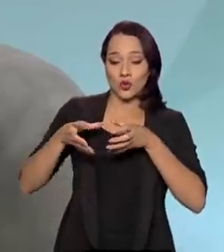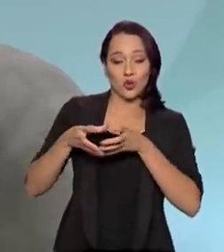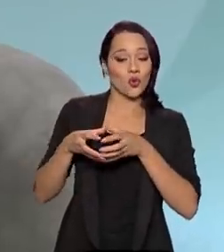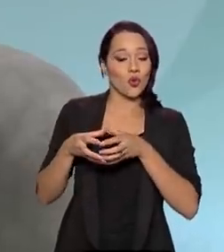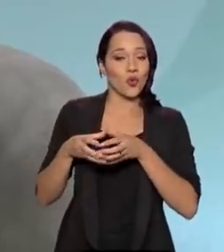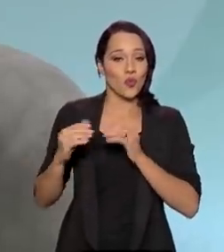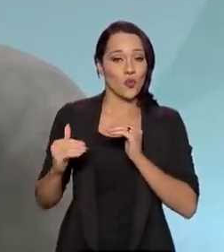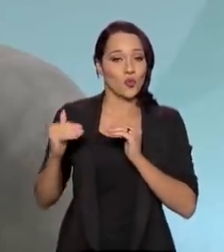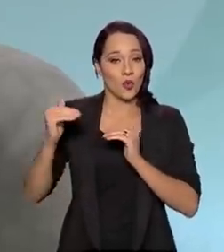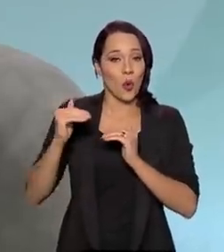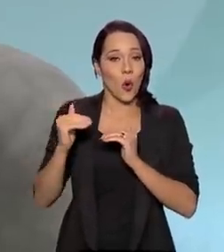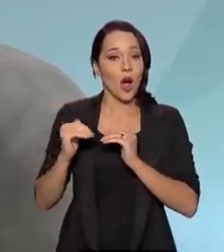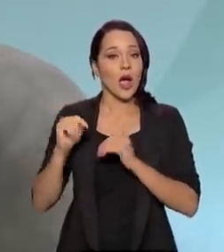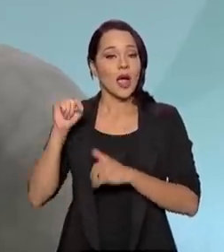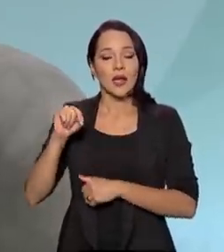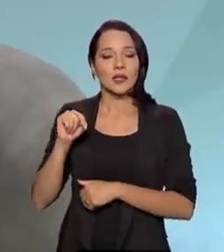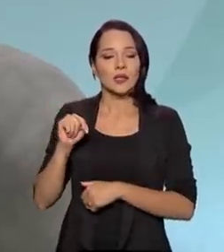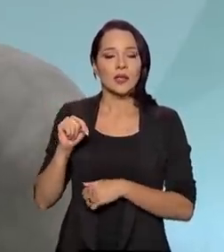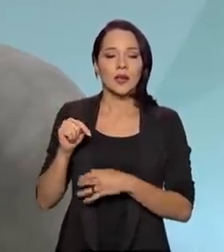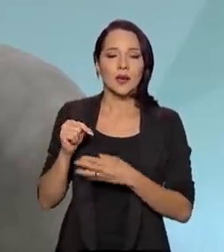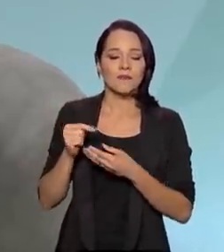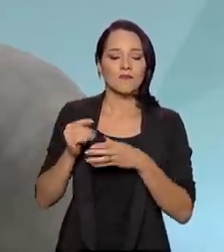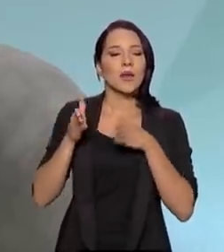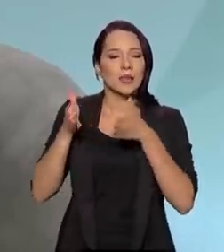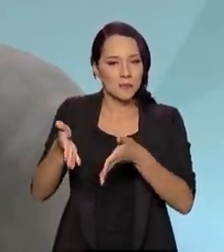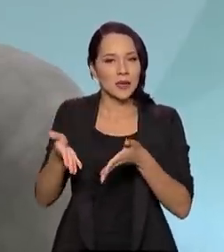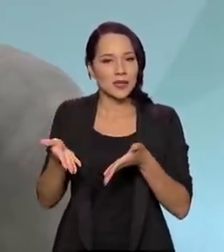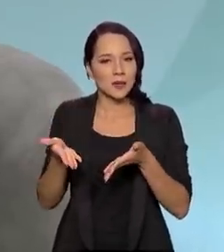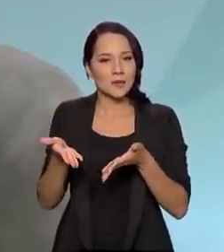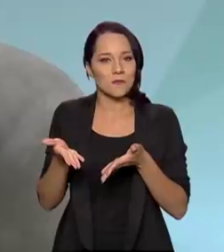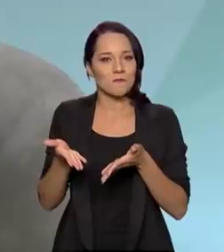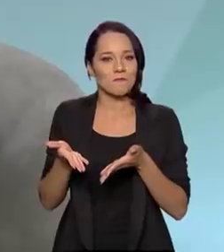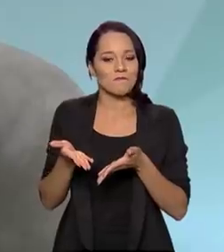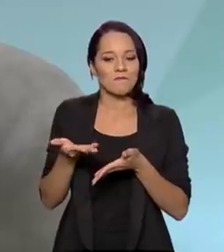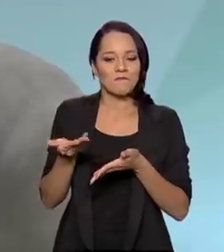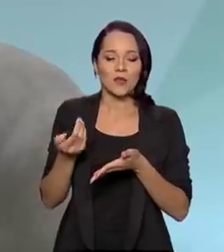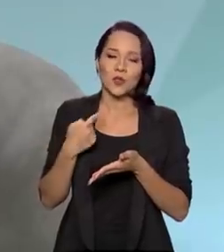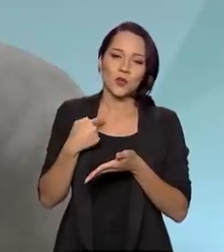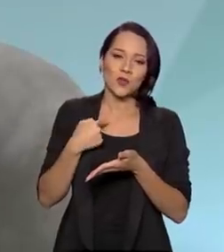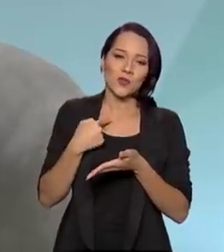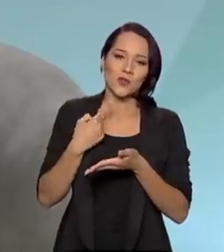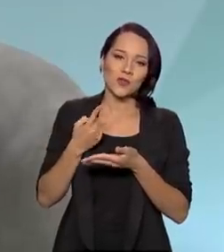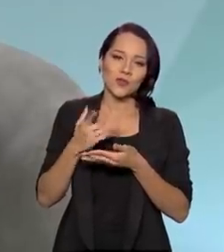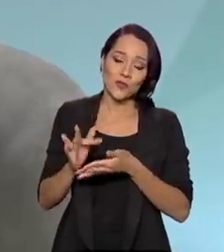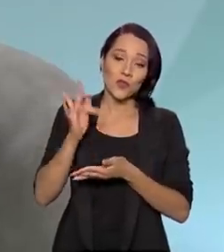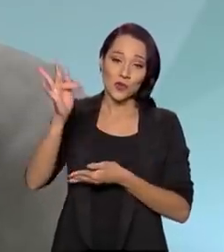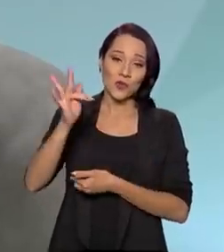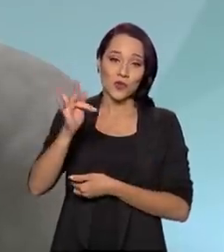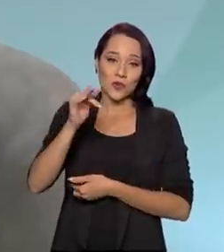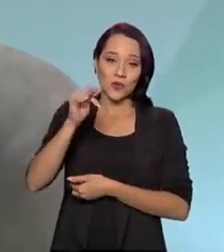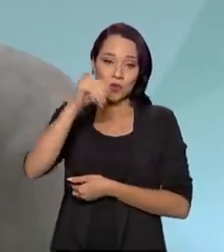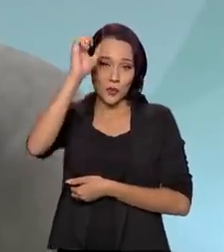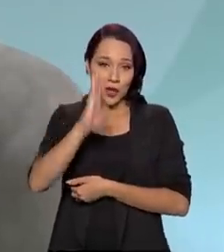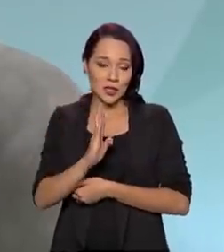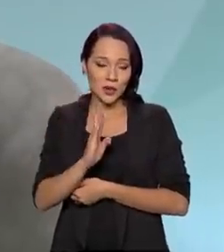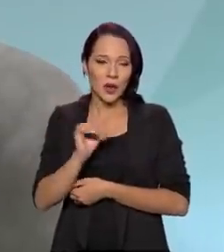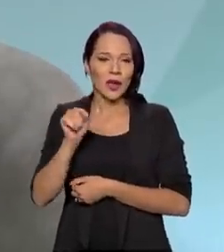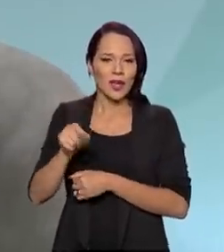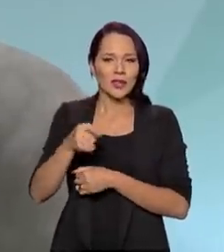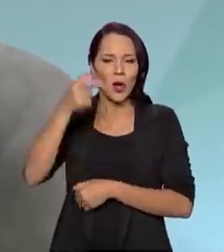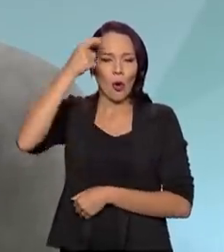essa participação nos destinos do Brasil e essa